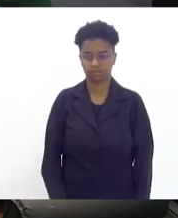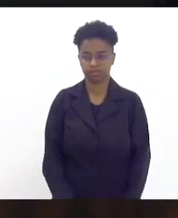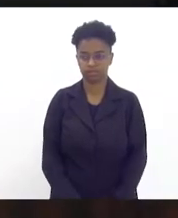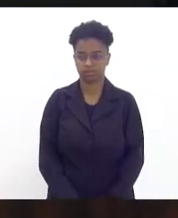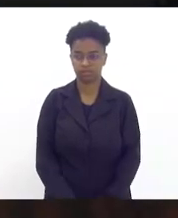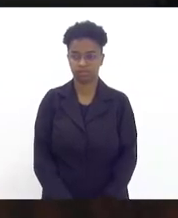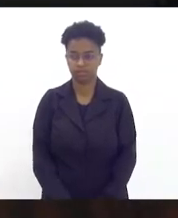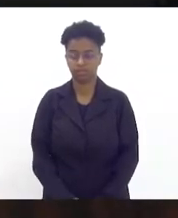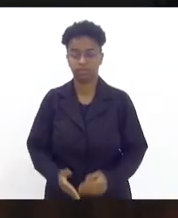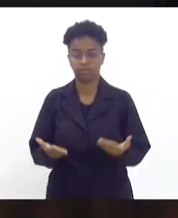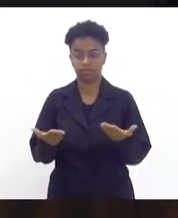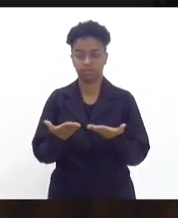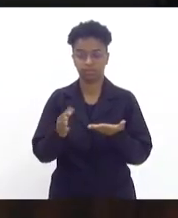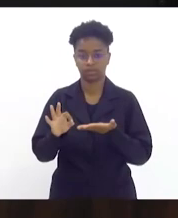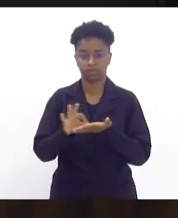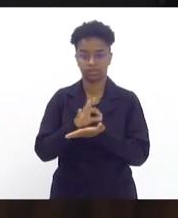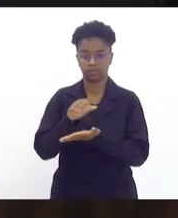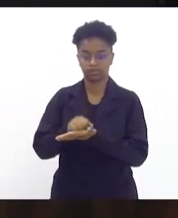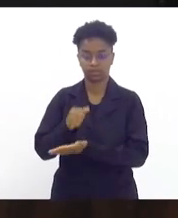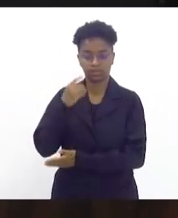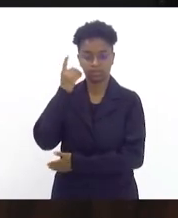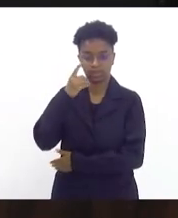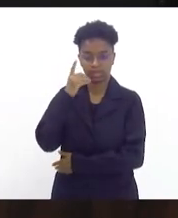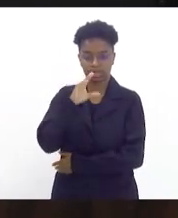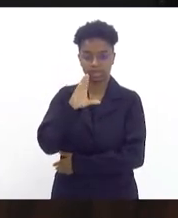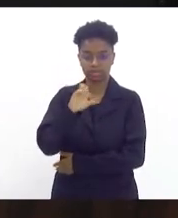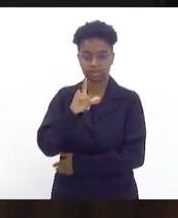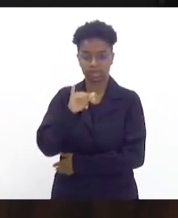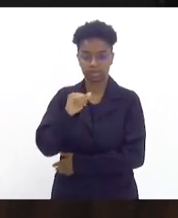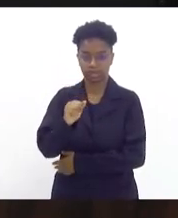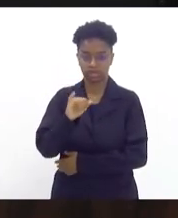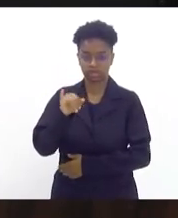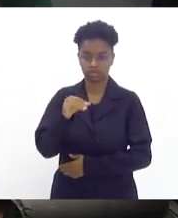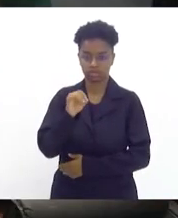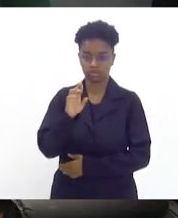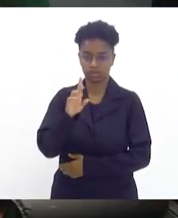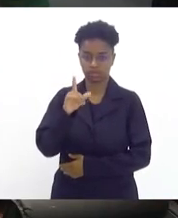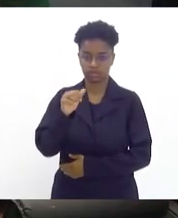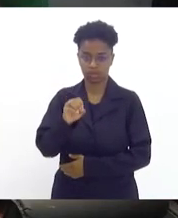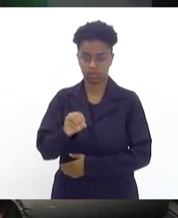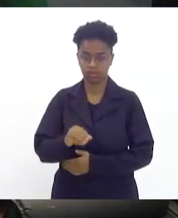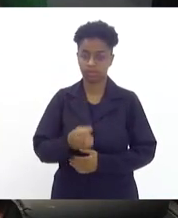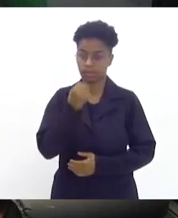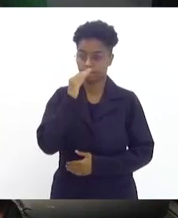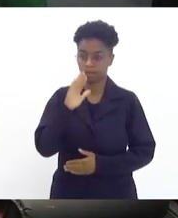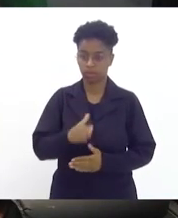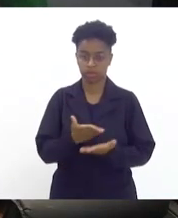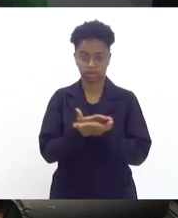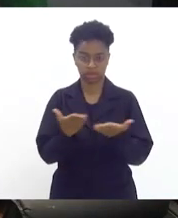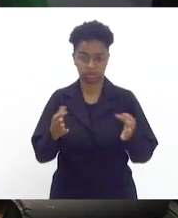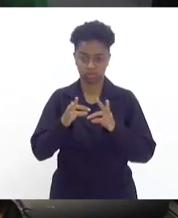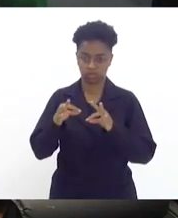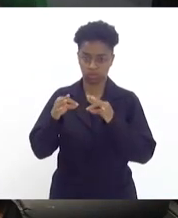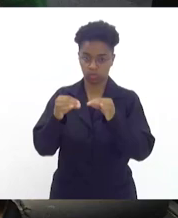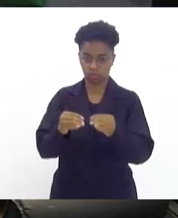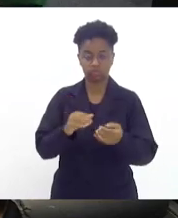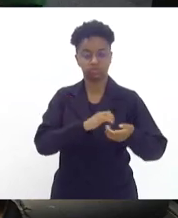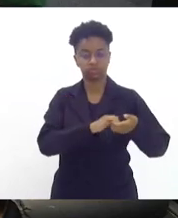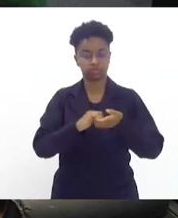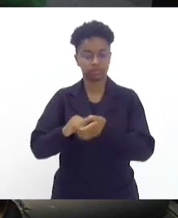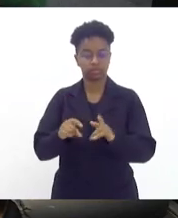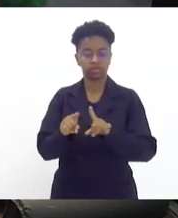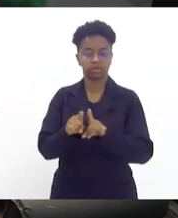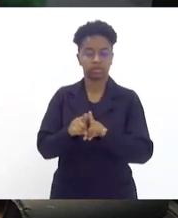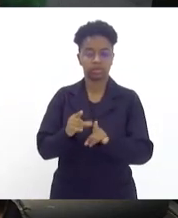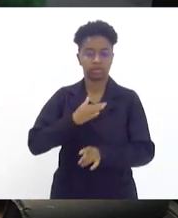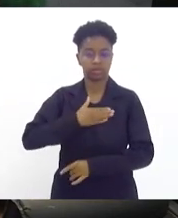Próxima oradora inscrita, nobre deputada Célia Jordão. Uma boa tarde a todos e a todas. Saudar aqui o